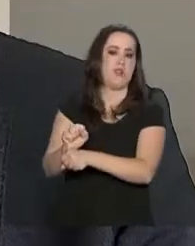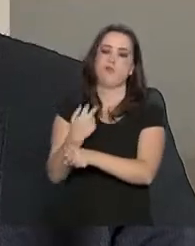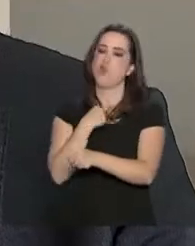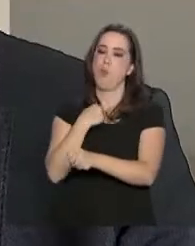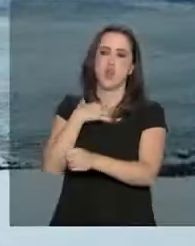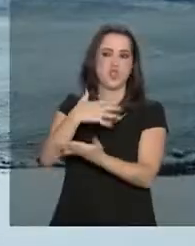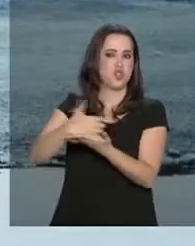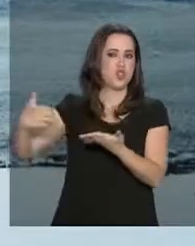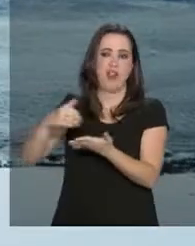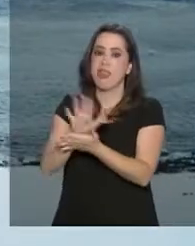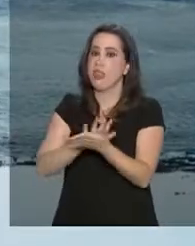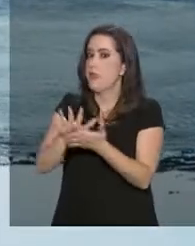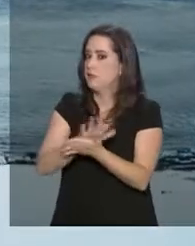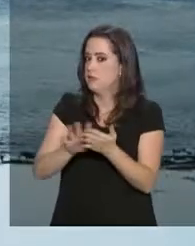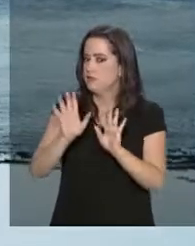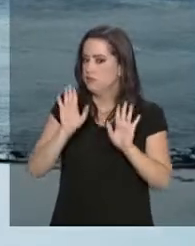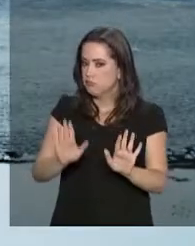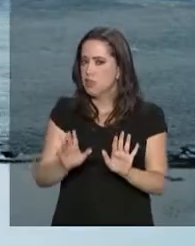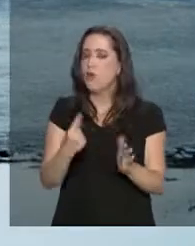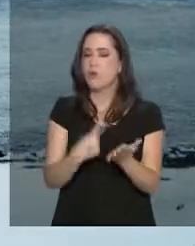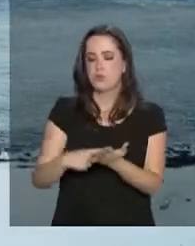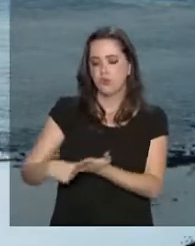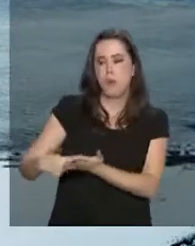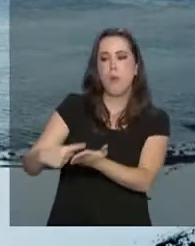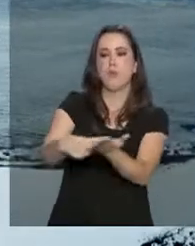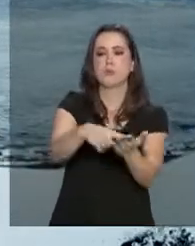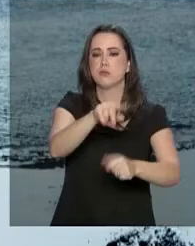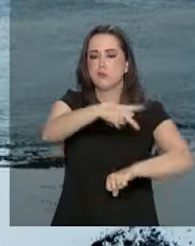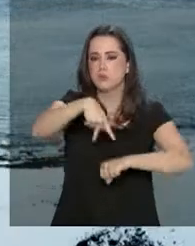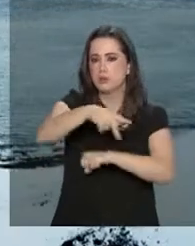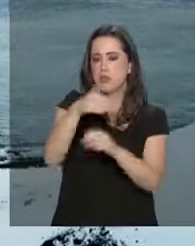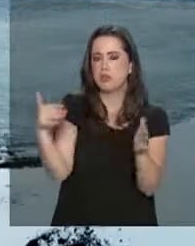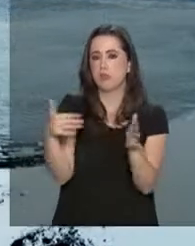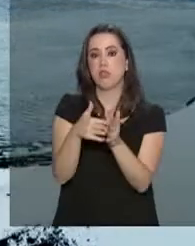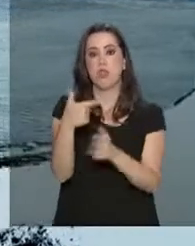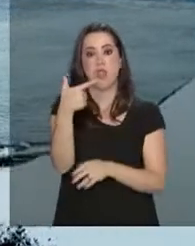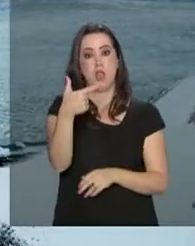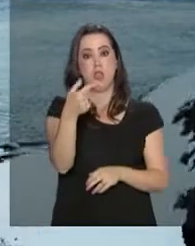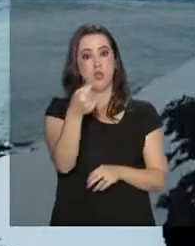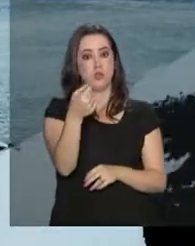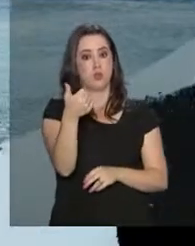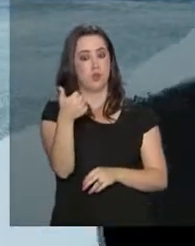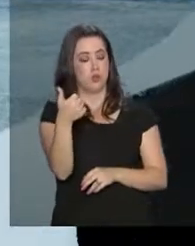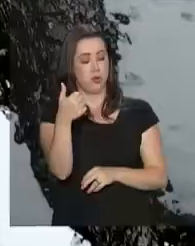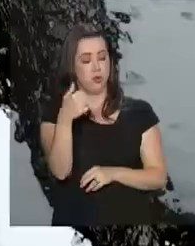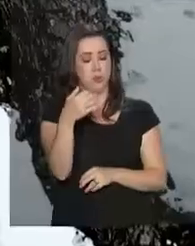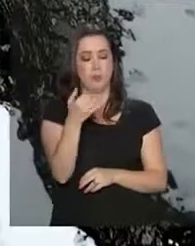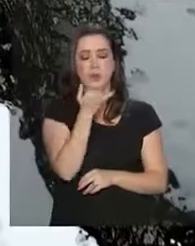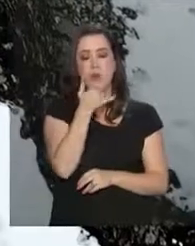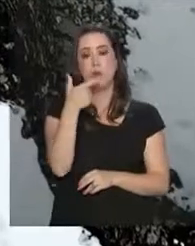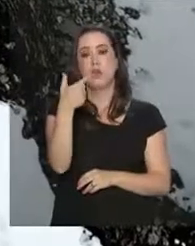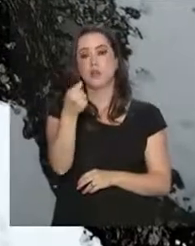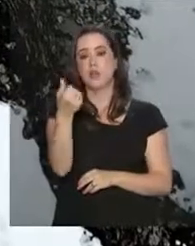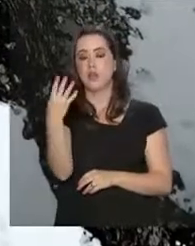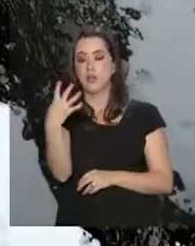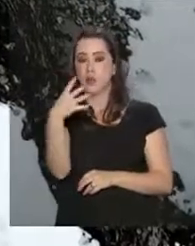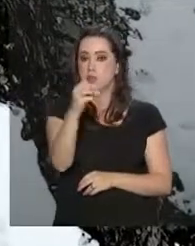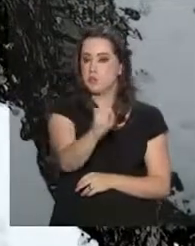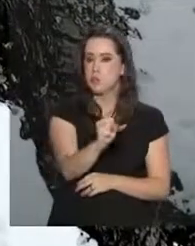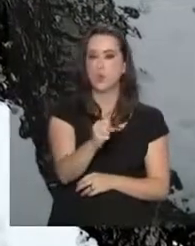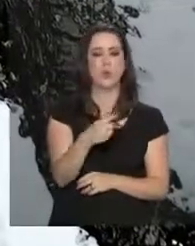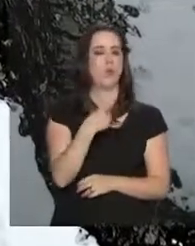na Antártida. Os países na época, então, concordaram que até 2048 não haveria discussão a respeito da